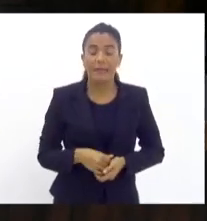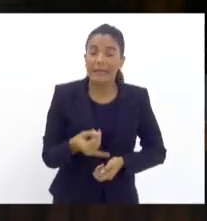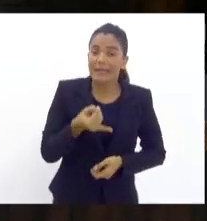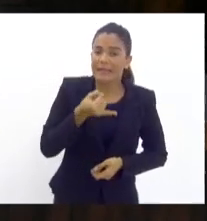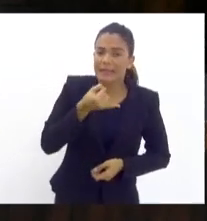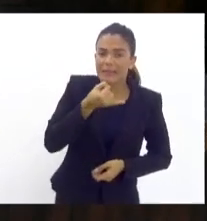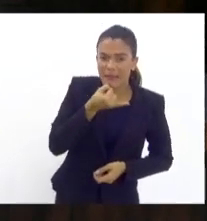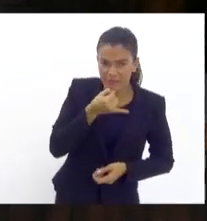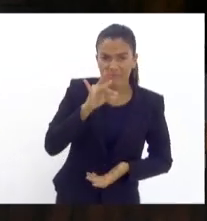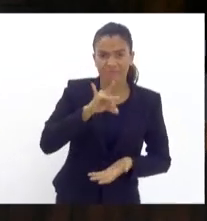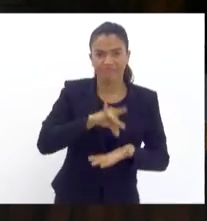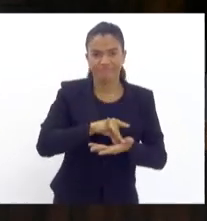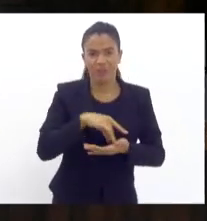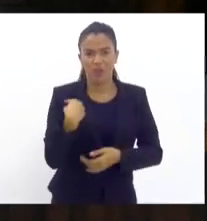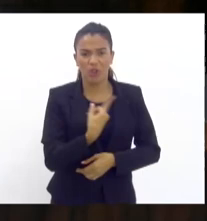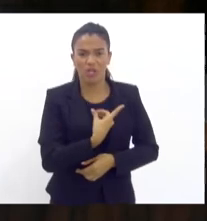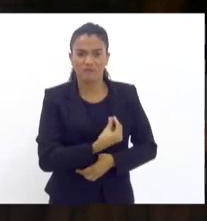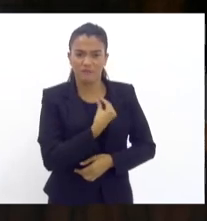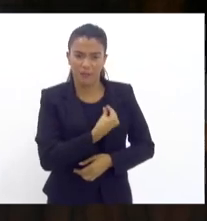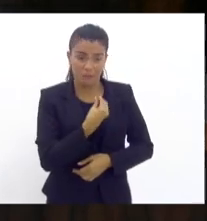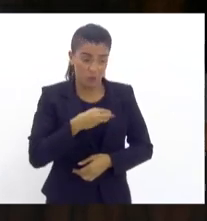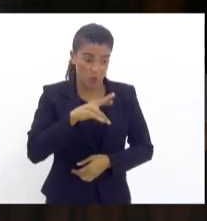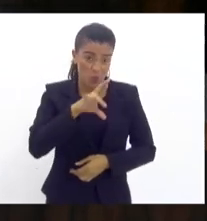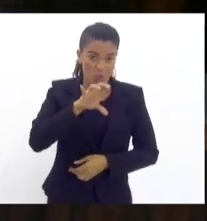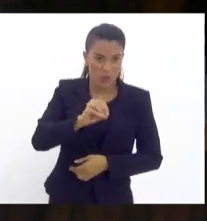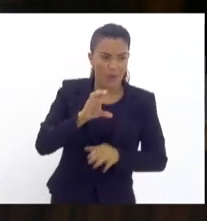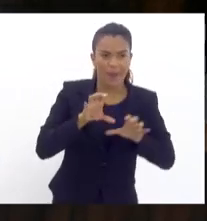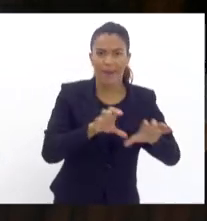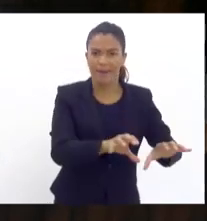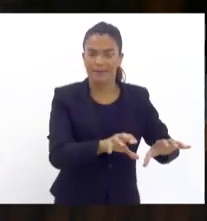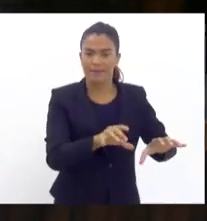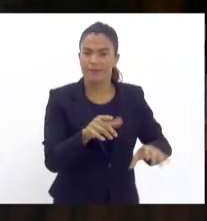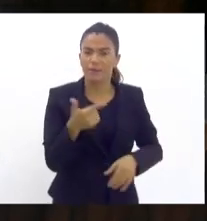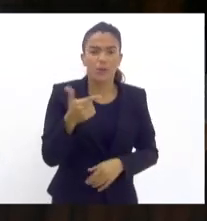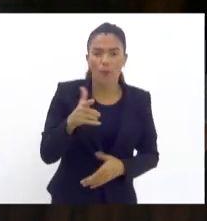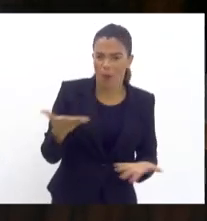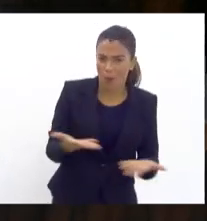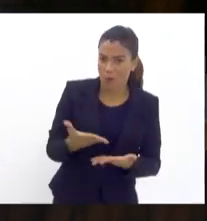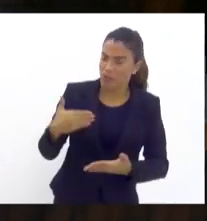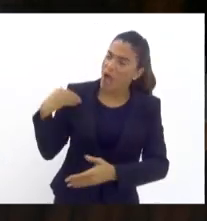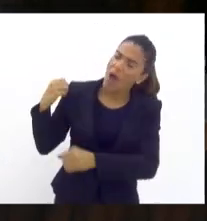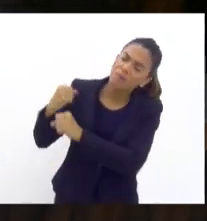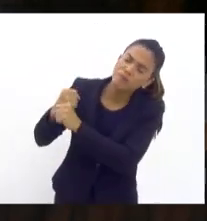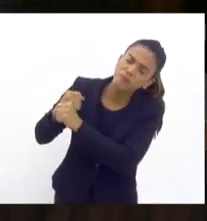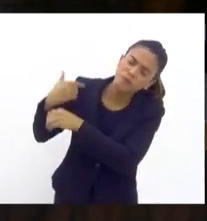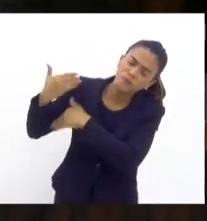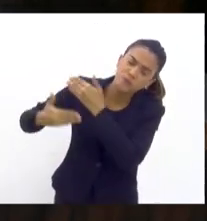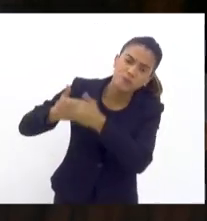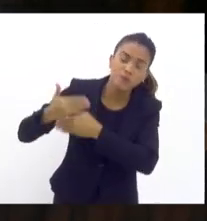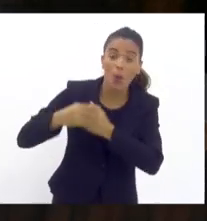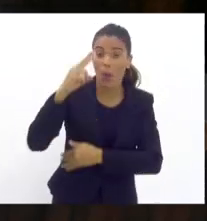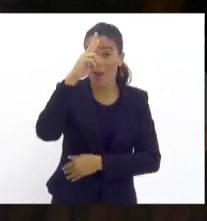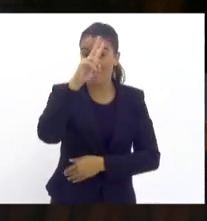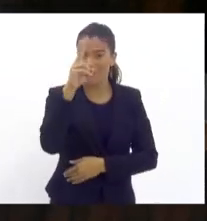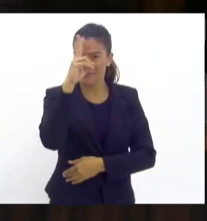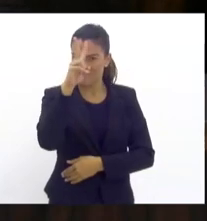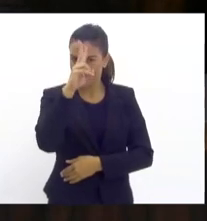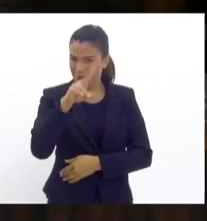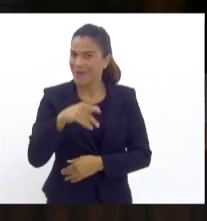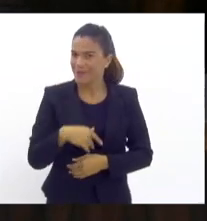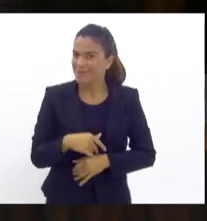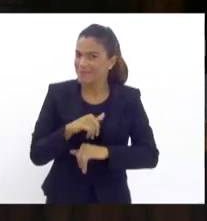Lamentavelmente a realidade que nós vivemos no Estado do Rio de Janeiro é esta. Não é de hoje. Há muitos anos. Eu me lembrei até de uma história.